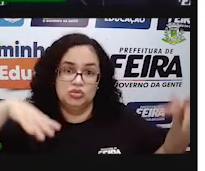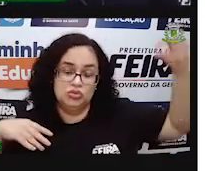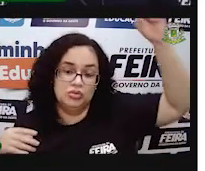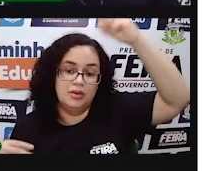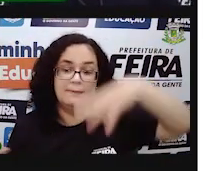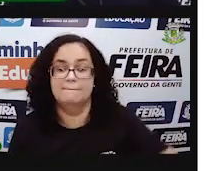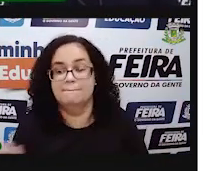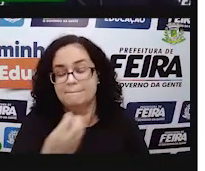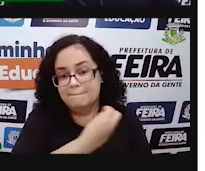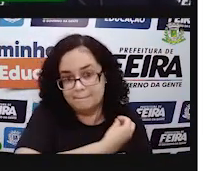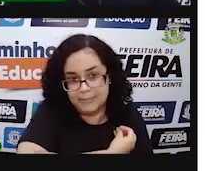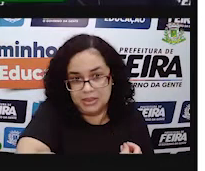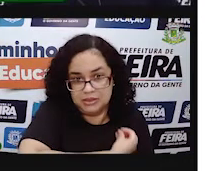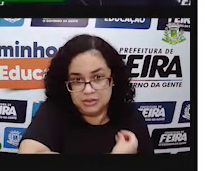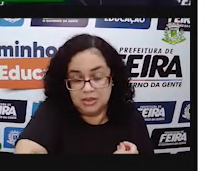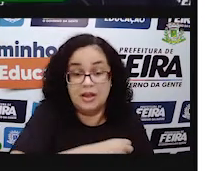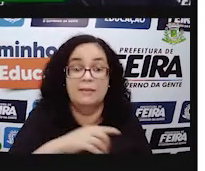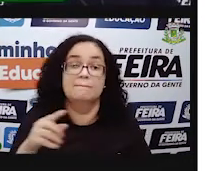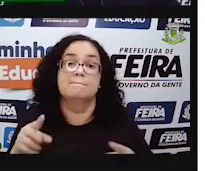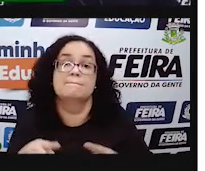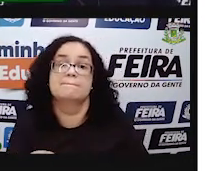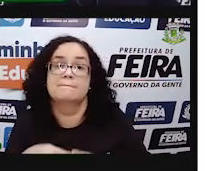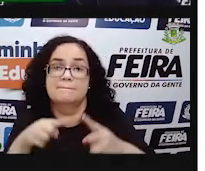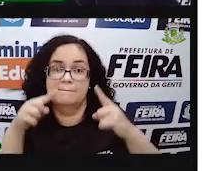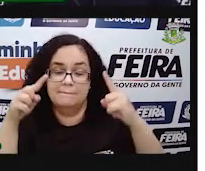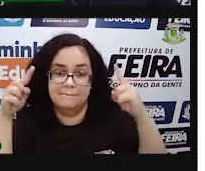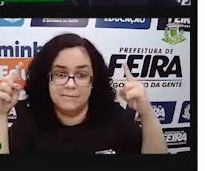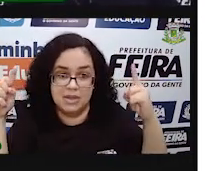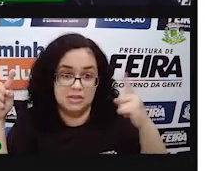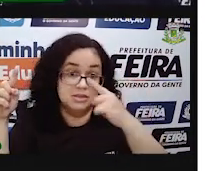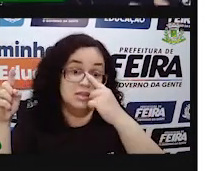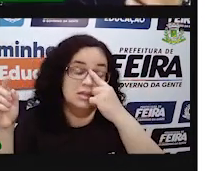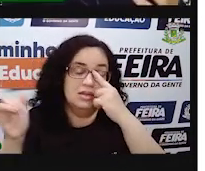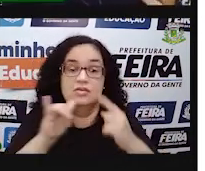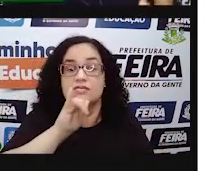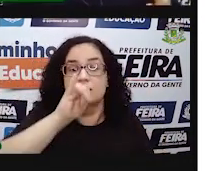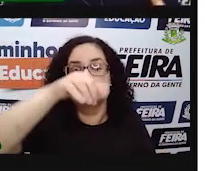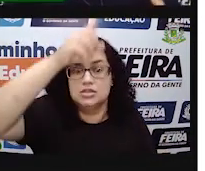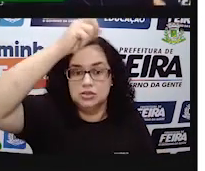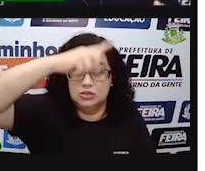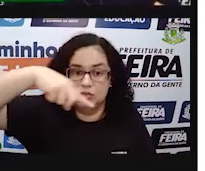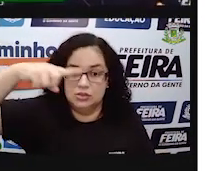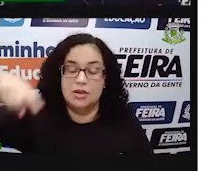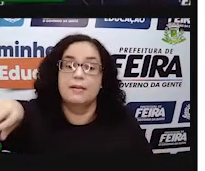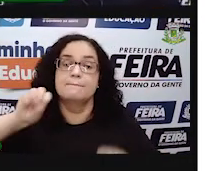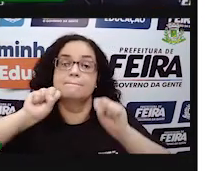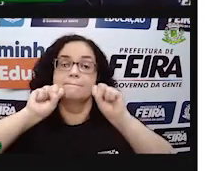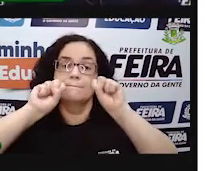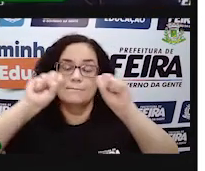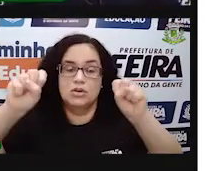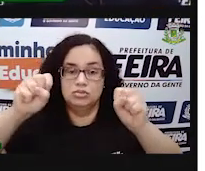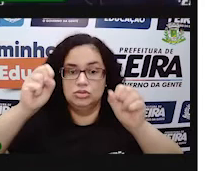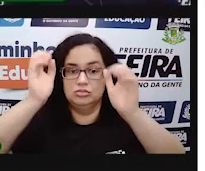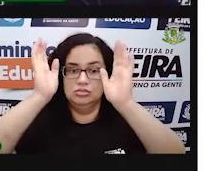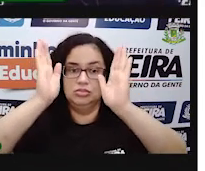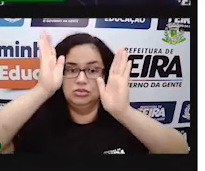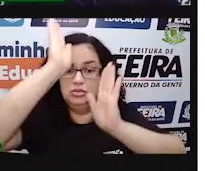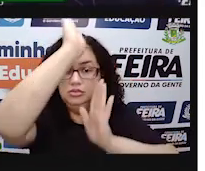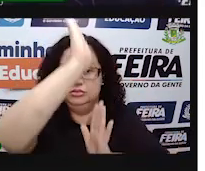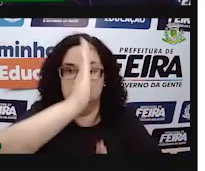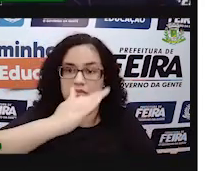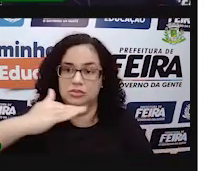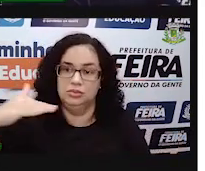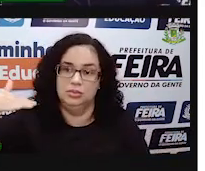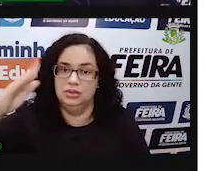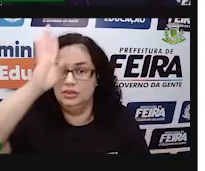ela vem em coluna horizontal até esse presente momento. Mas, as informações desse gráfico a gente